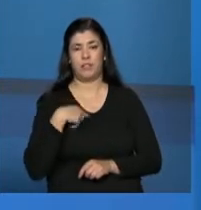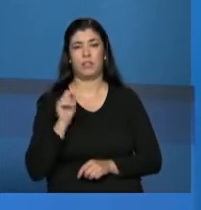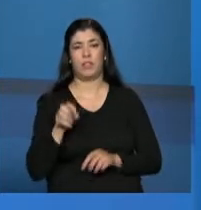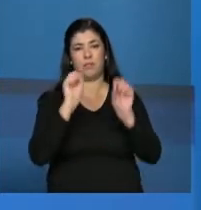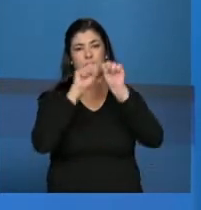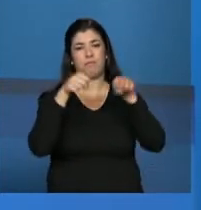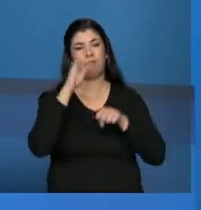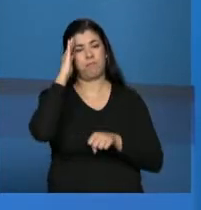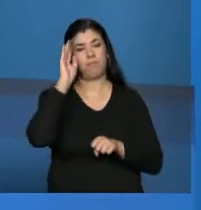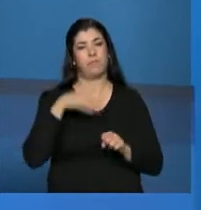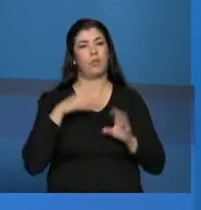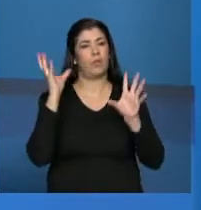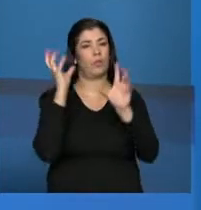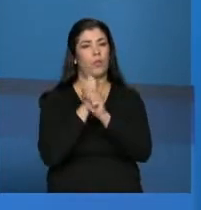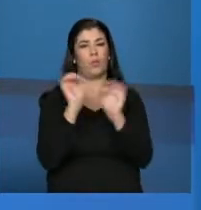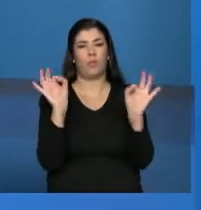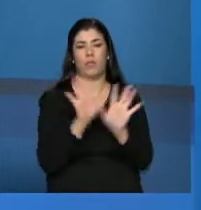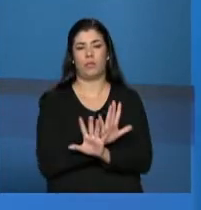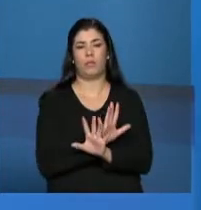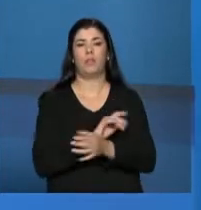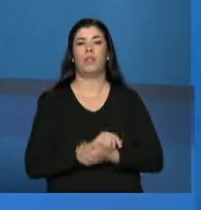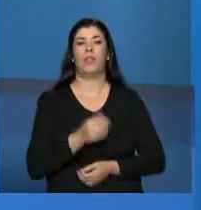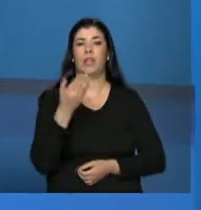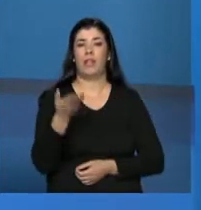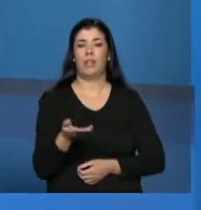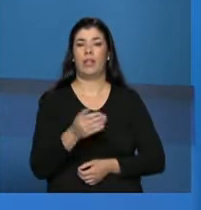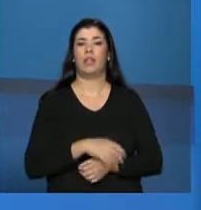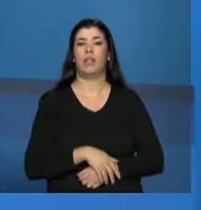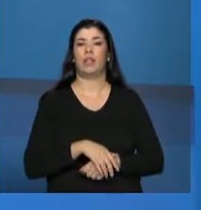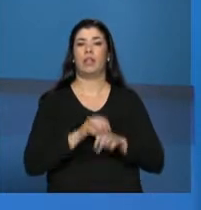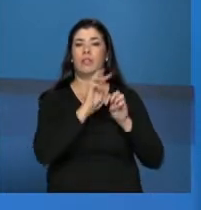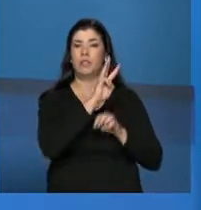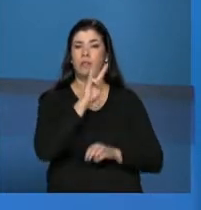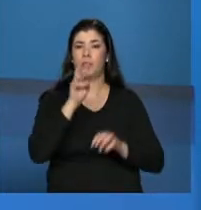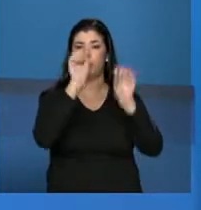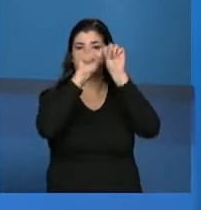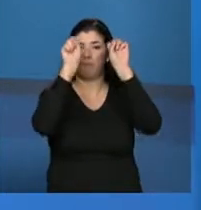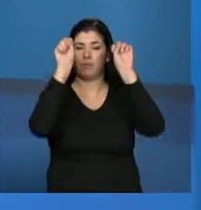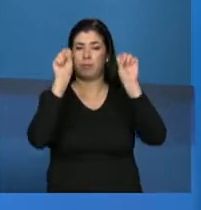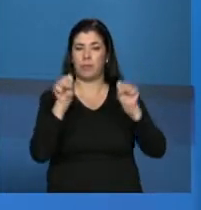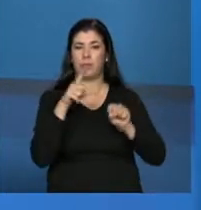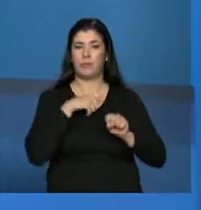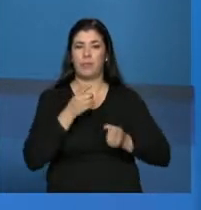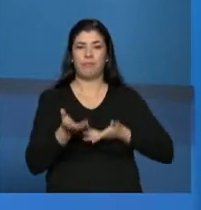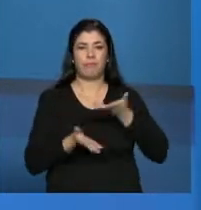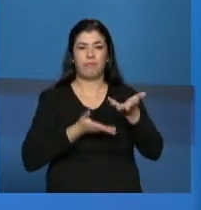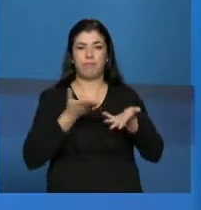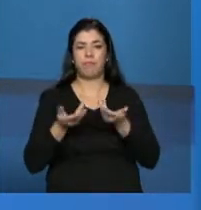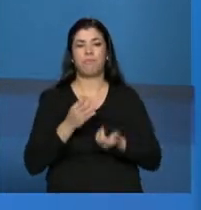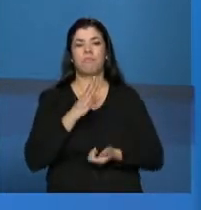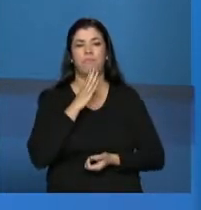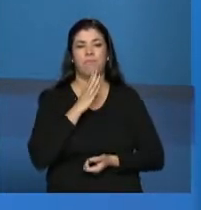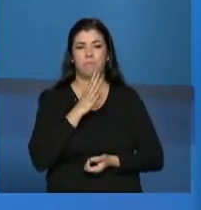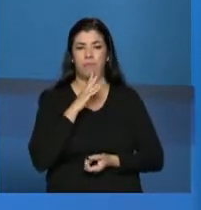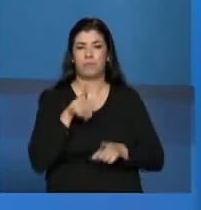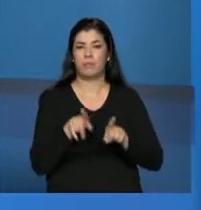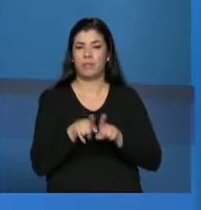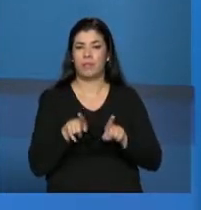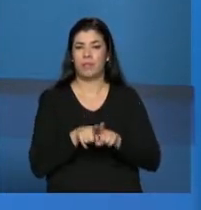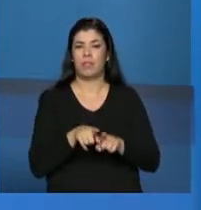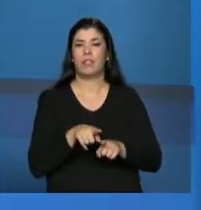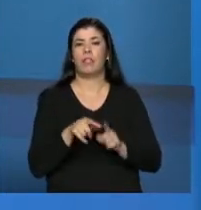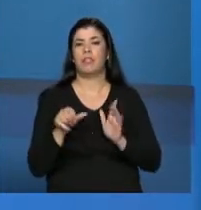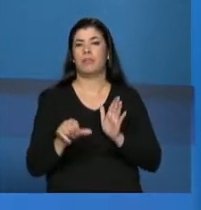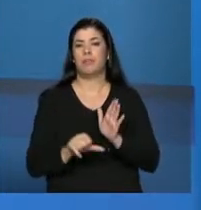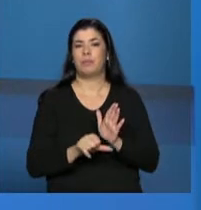concluído. Eu gostaria aqui de ressaltar que esse sistema é muito dinâmico. A gente foi conhecendo também o funcionamento dele a partir da